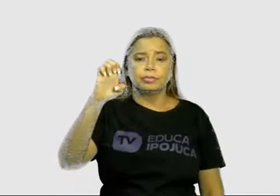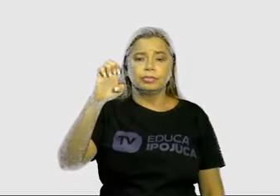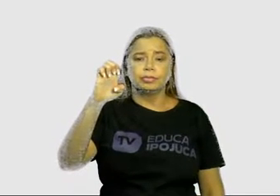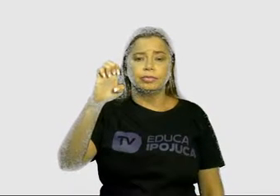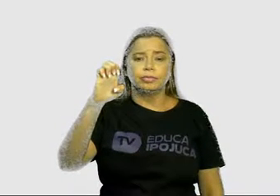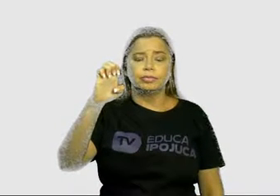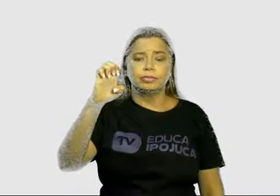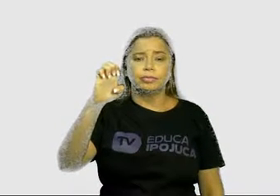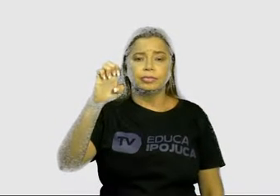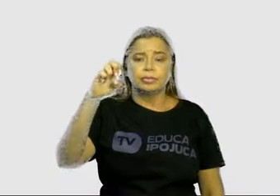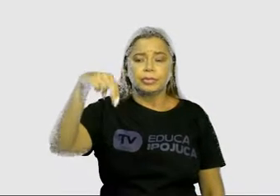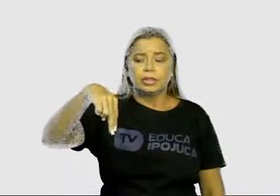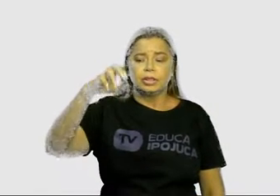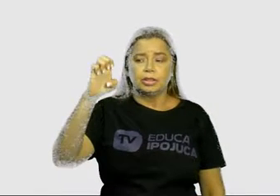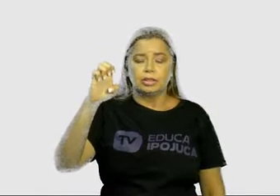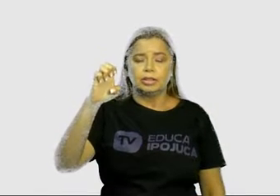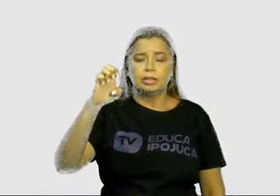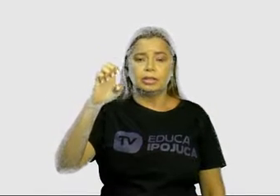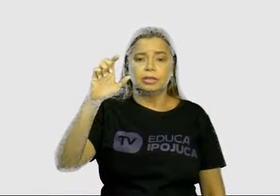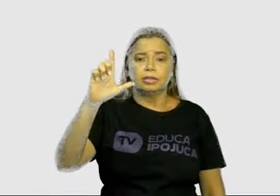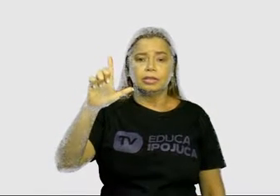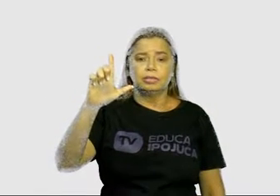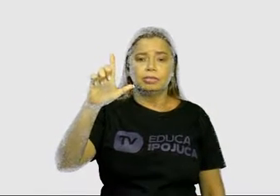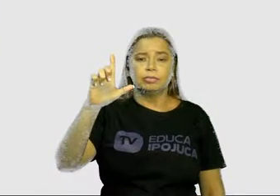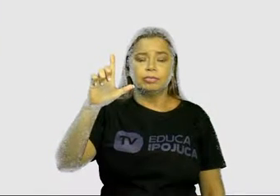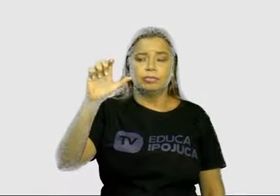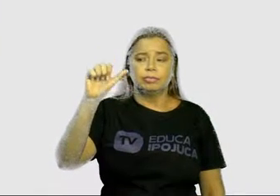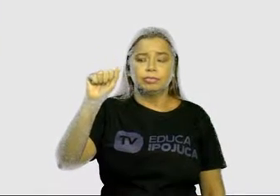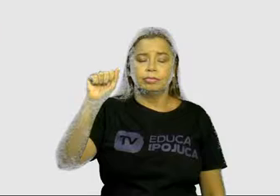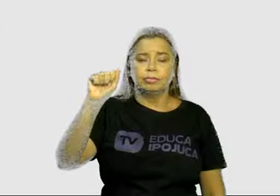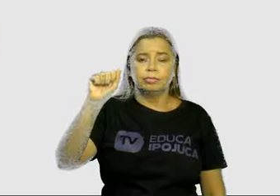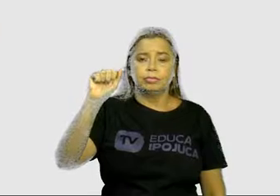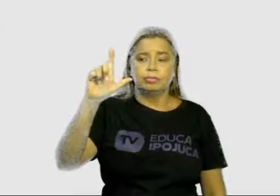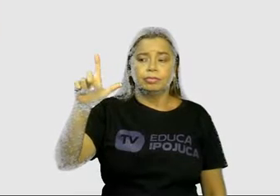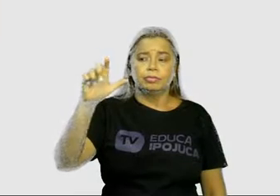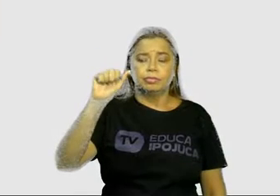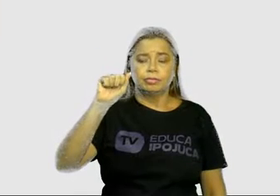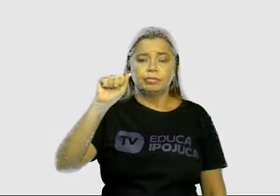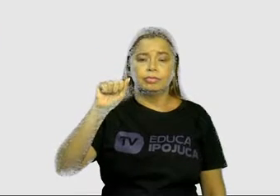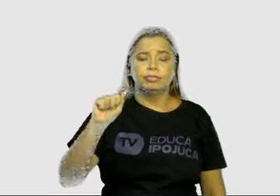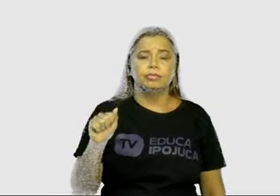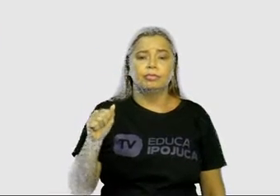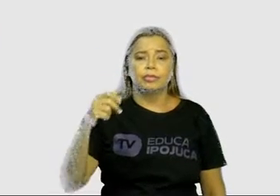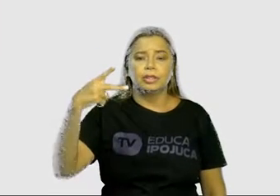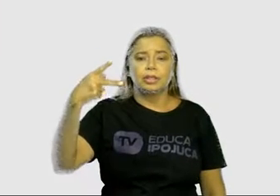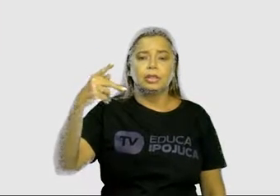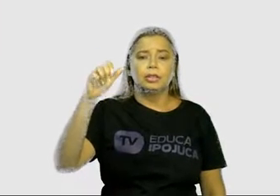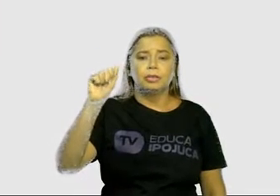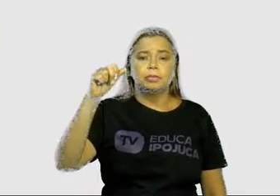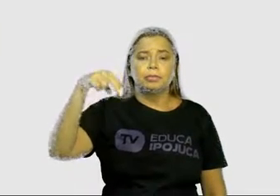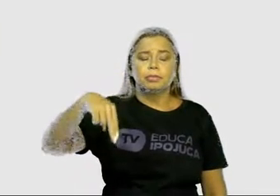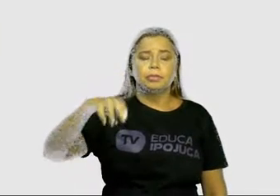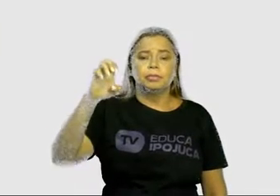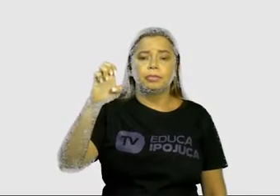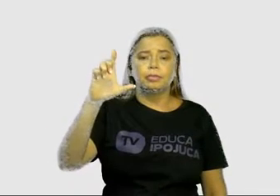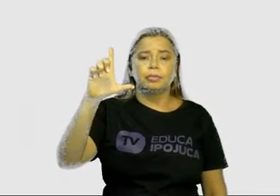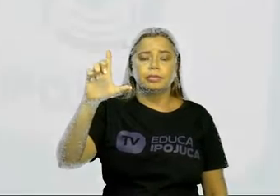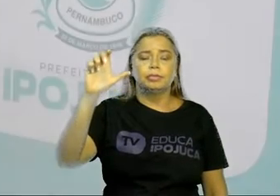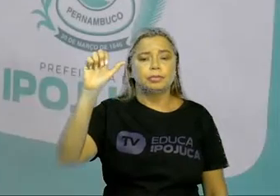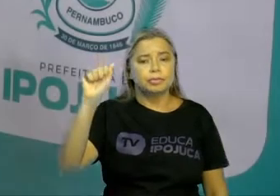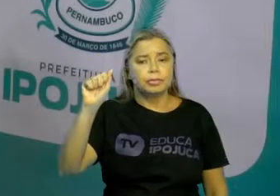de né e L, A de lá. O pá, o né e o lá.